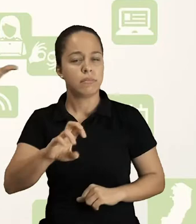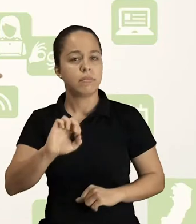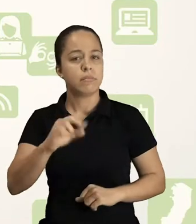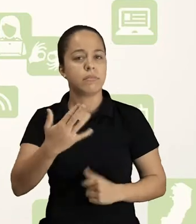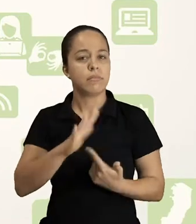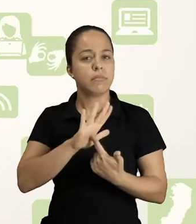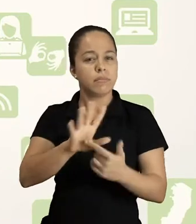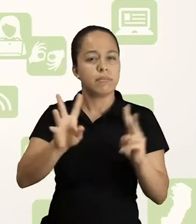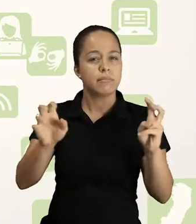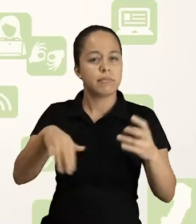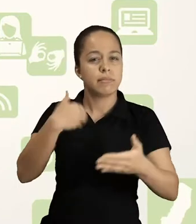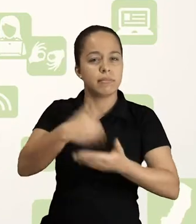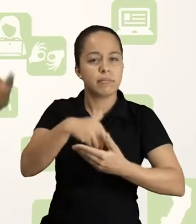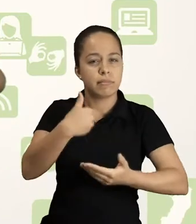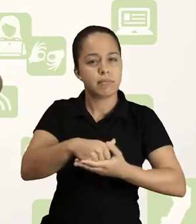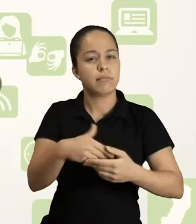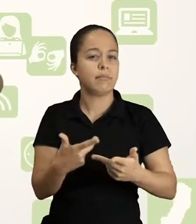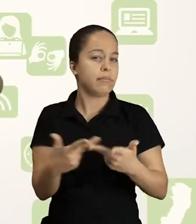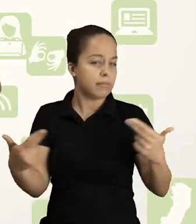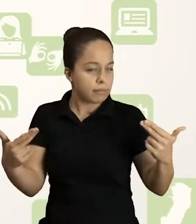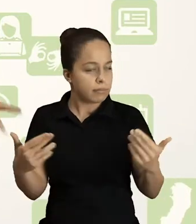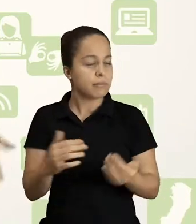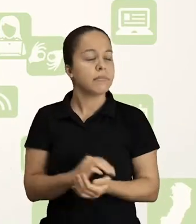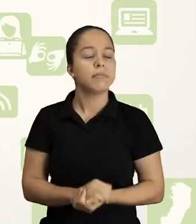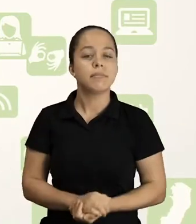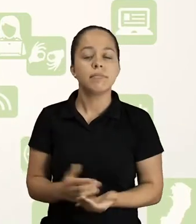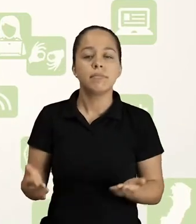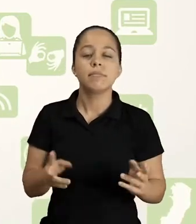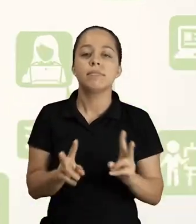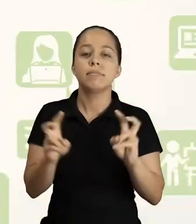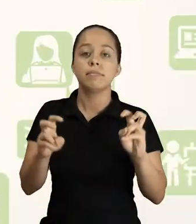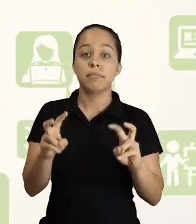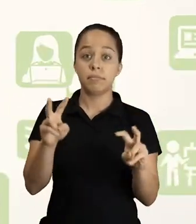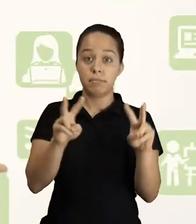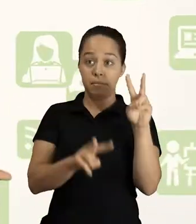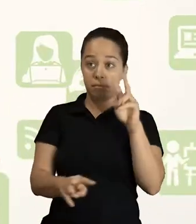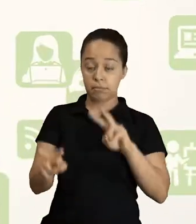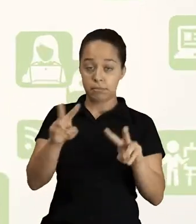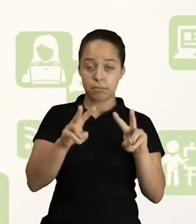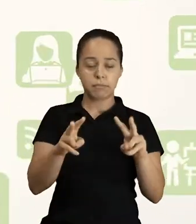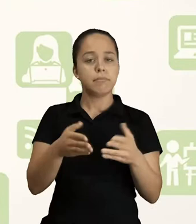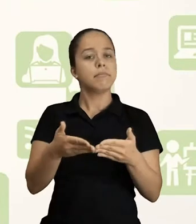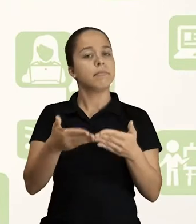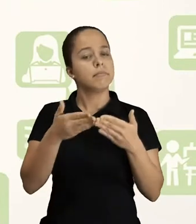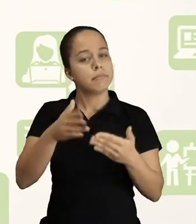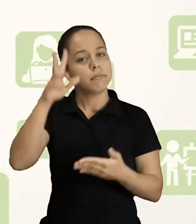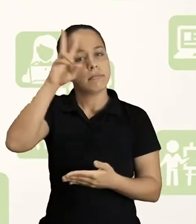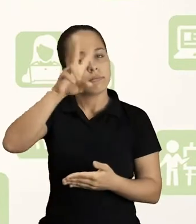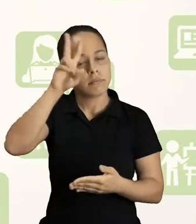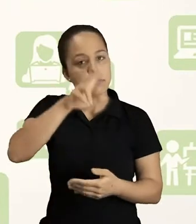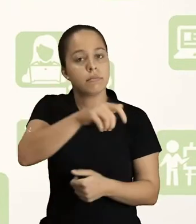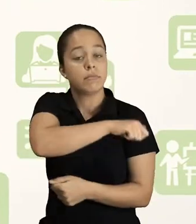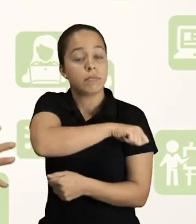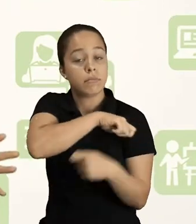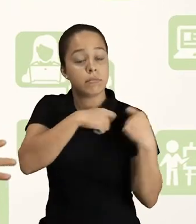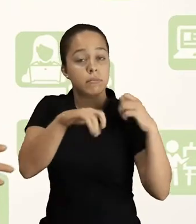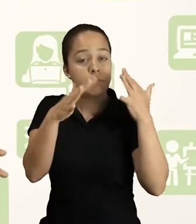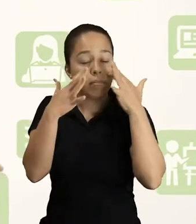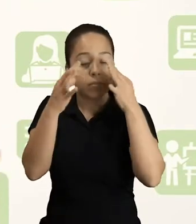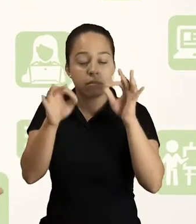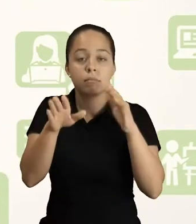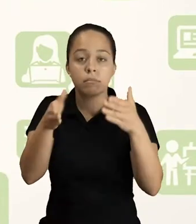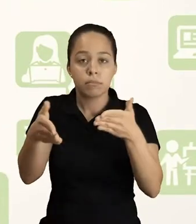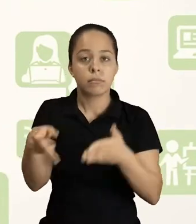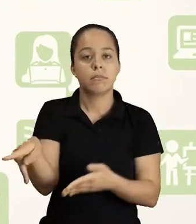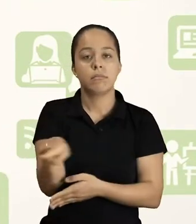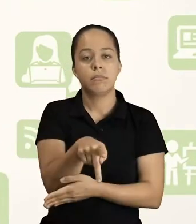como signos religiosos ou emblemas de times. Ainda falando sobre o visual, lembre-se de